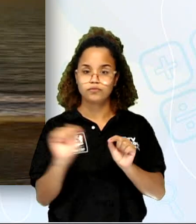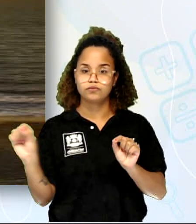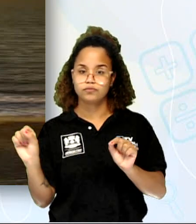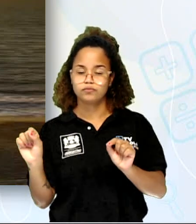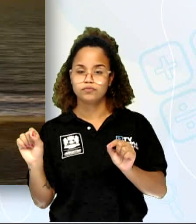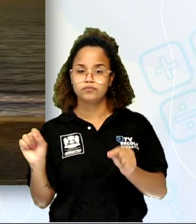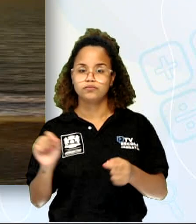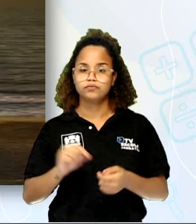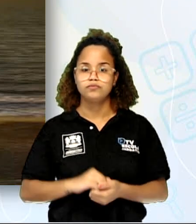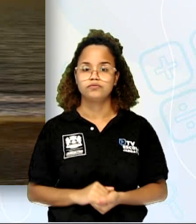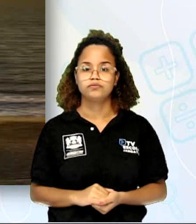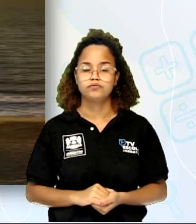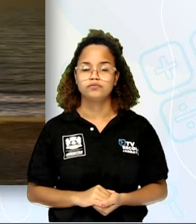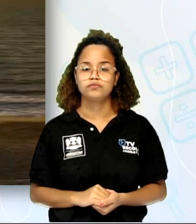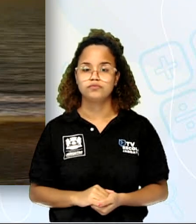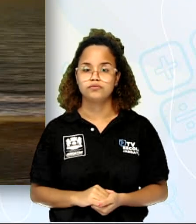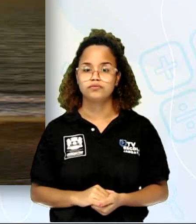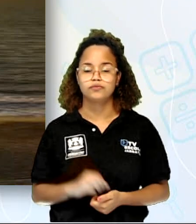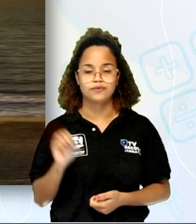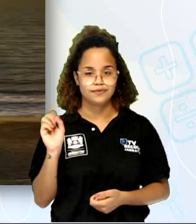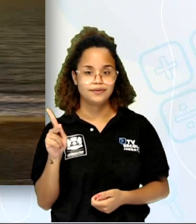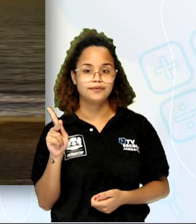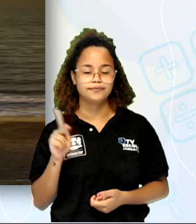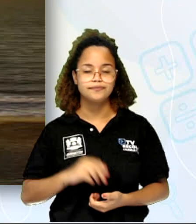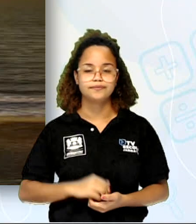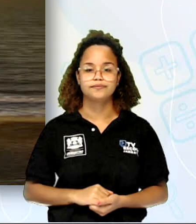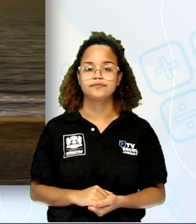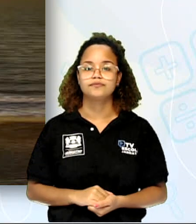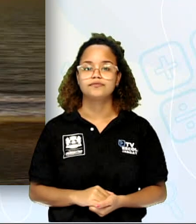pontos cardeais. Tá certo assim, pessoal?